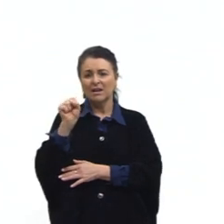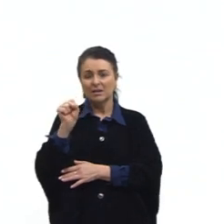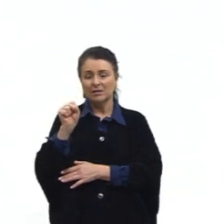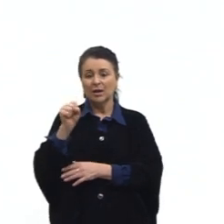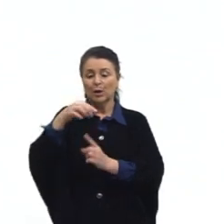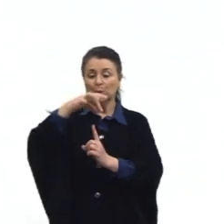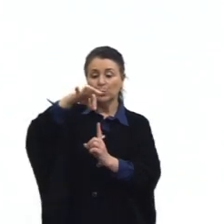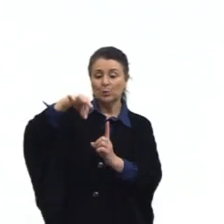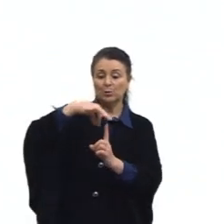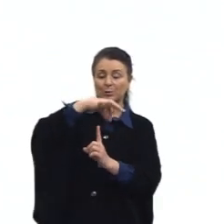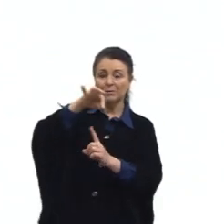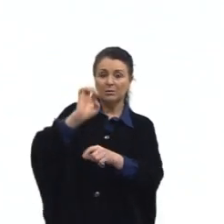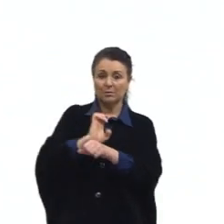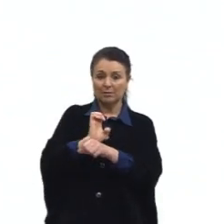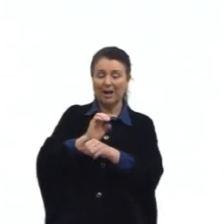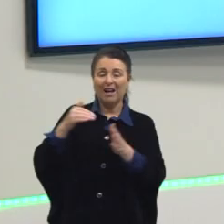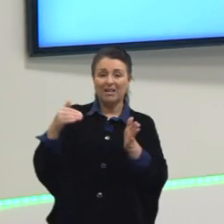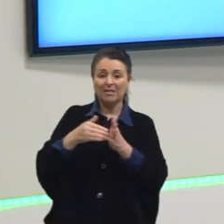para o Oceano Atlântico.